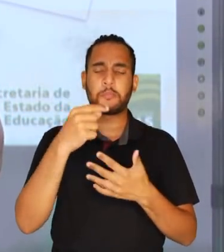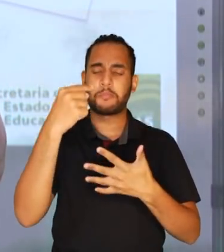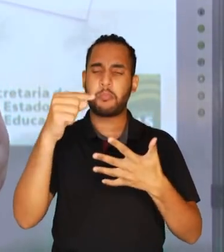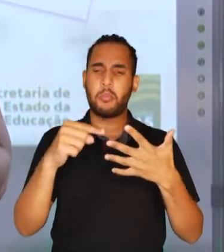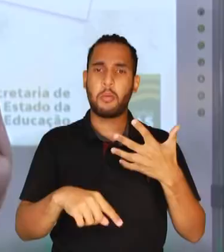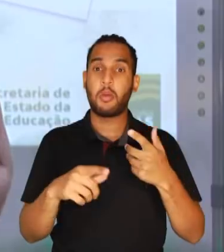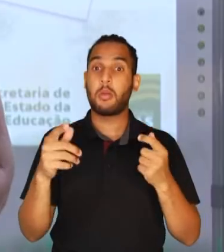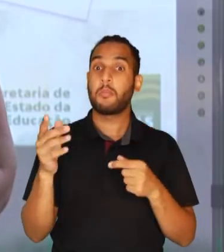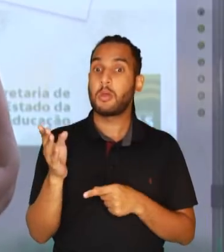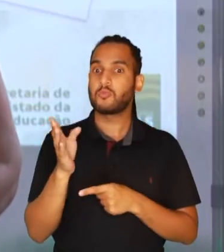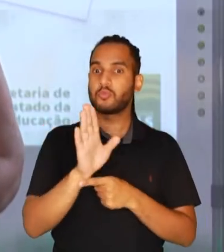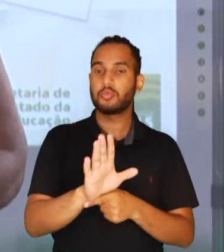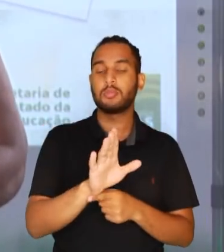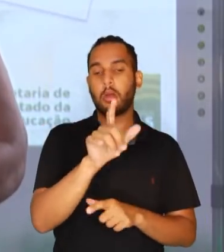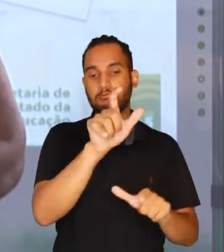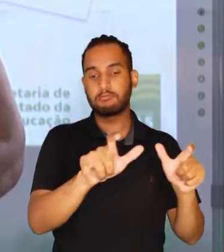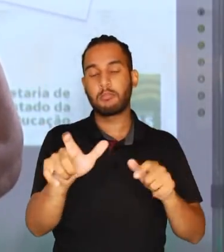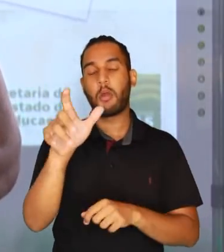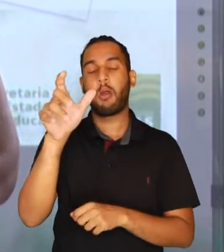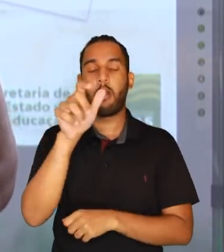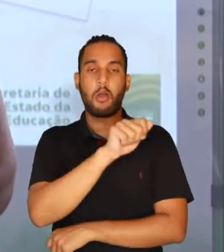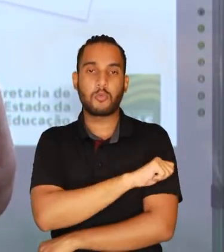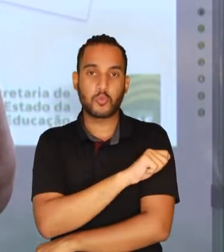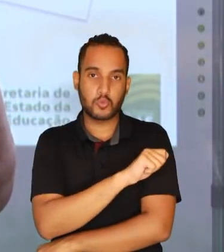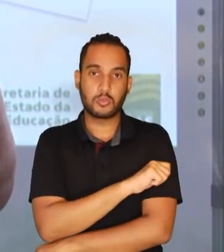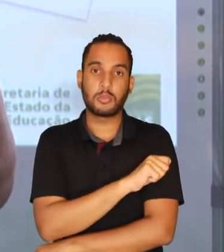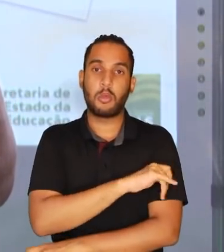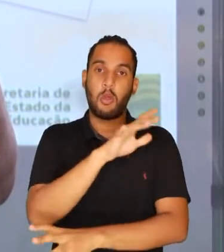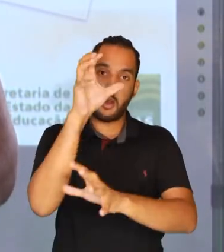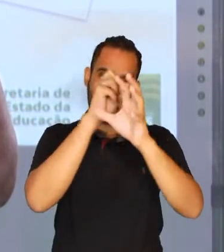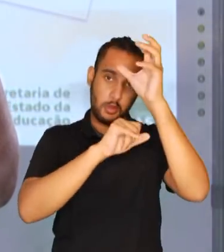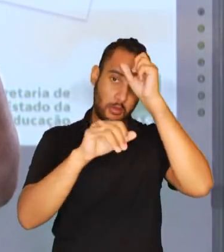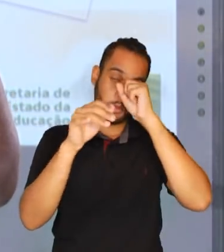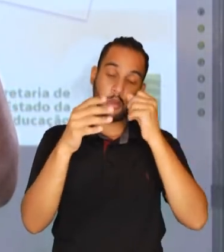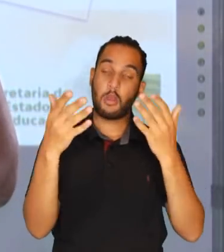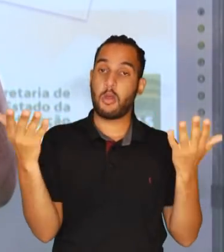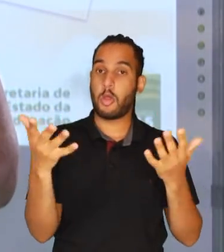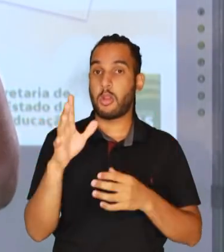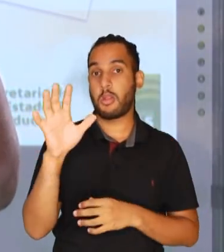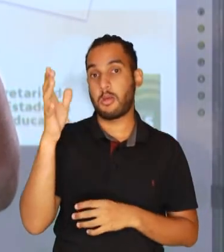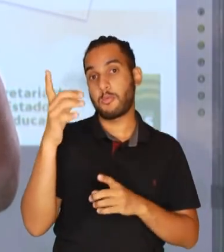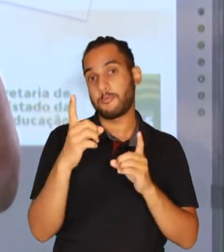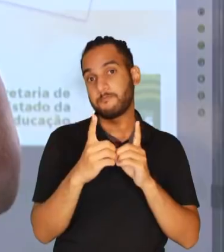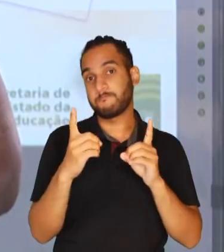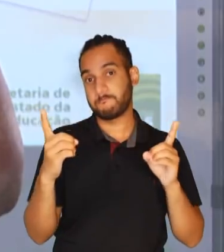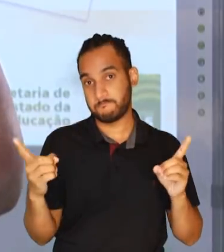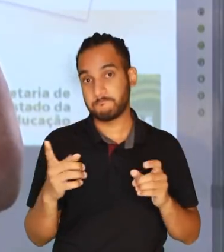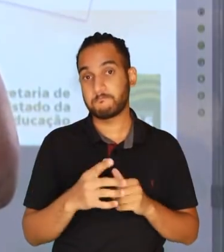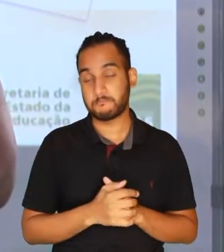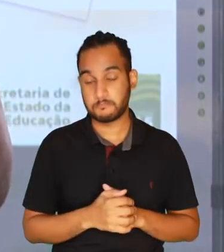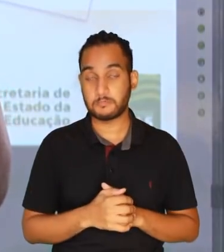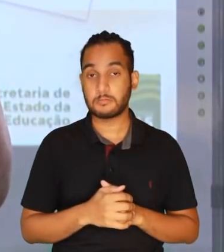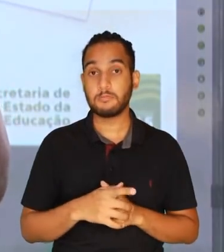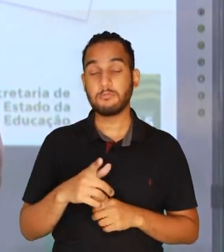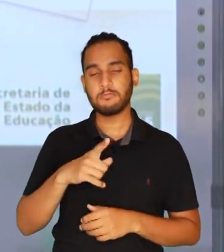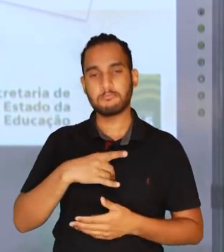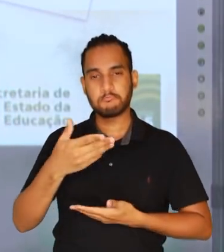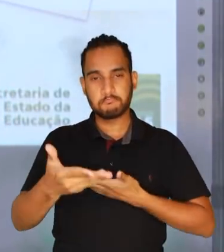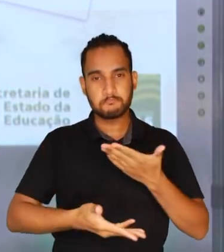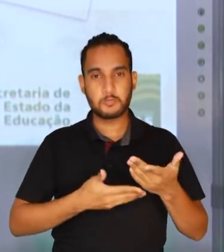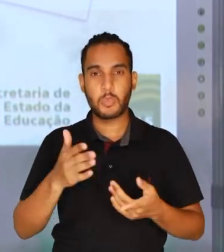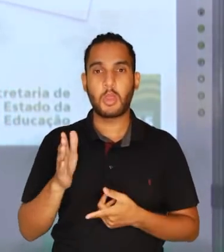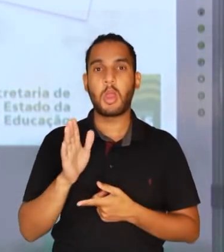necessidades da escola utilizados no regime de aulas não presenciais. Em regime de